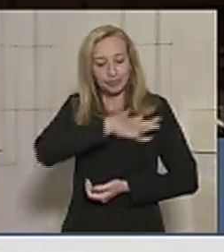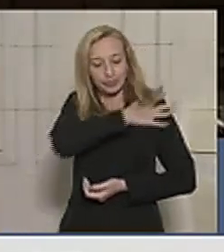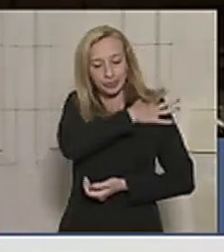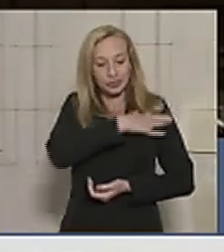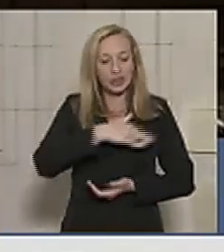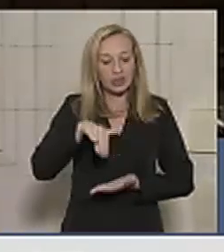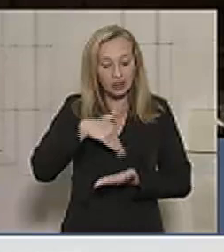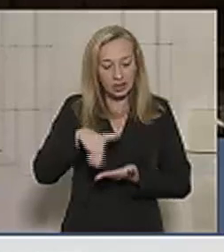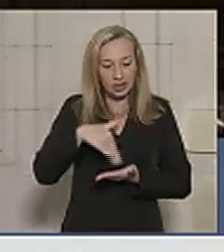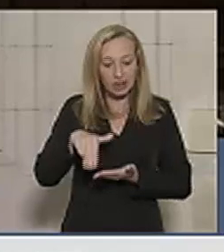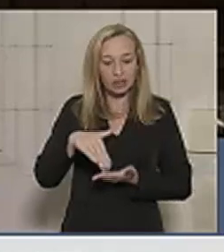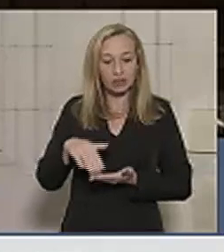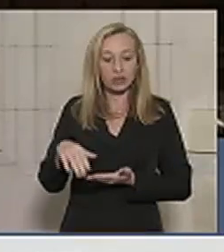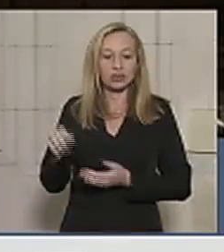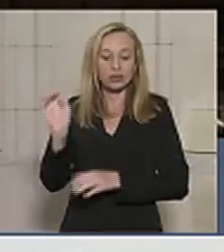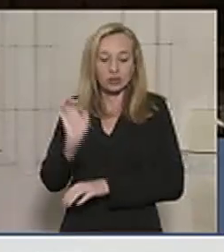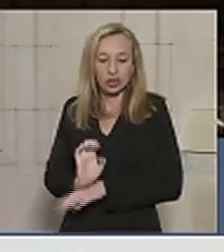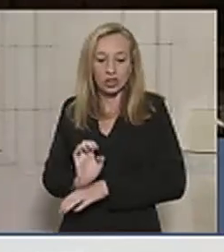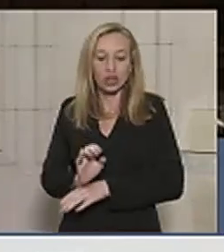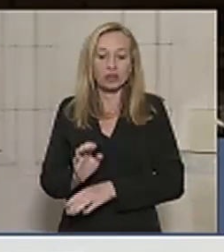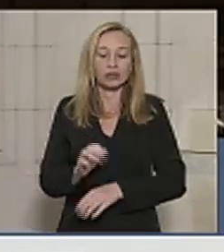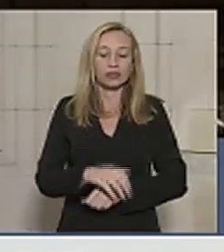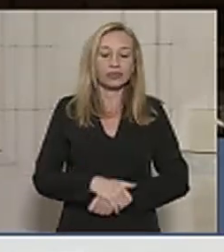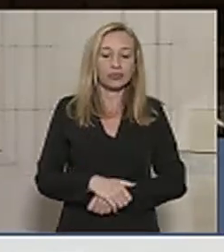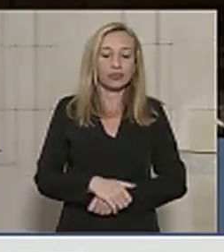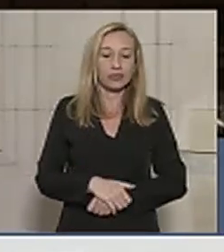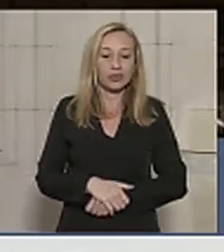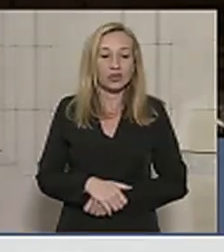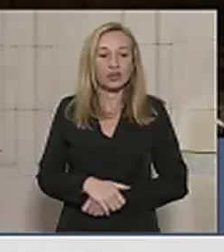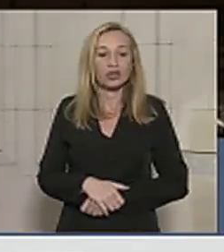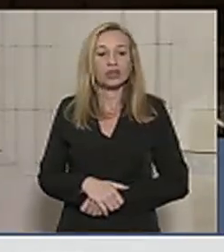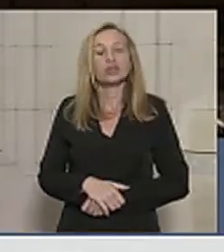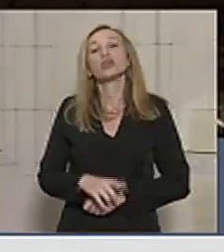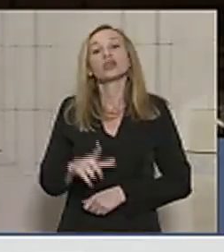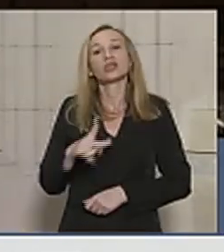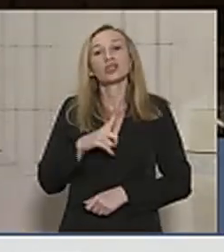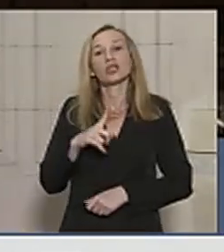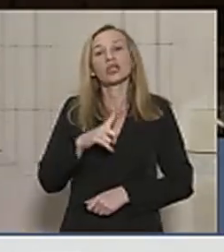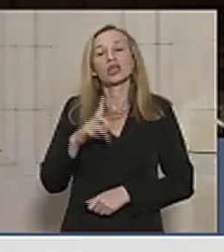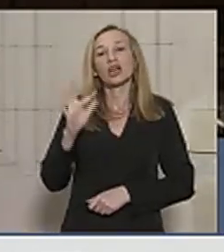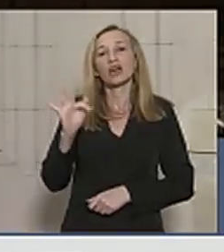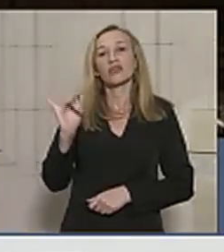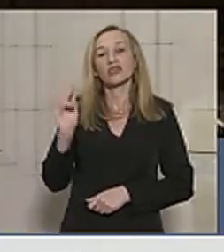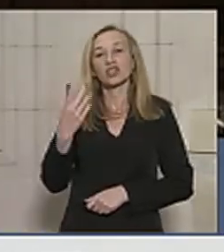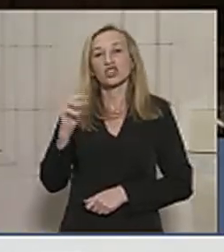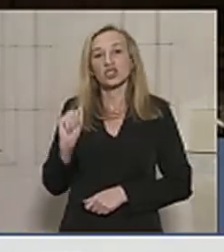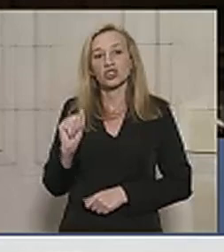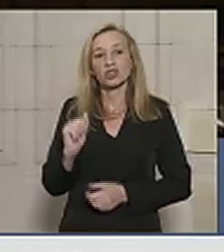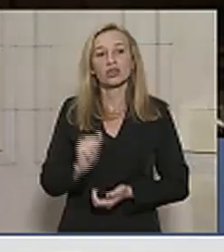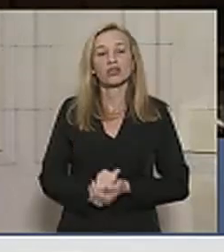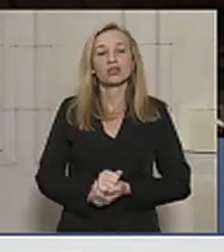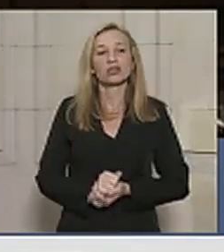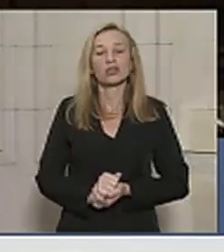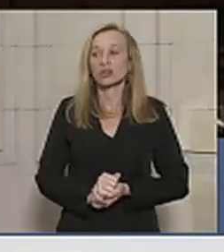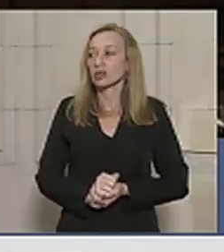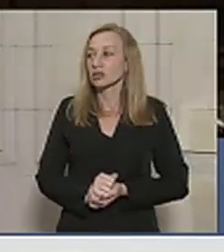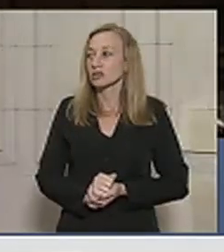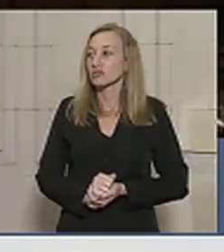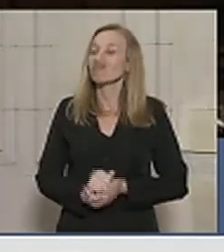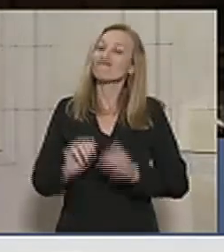ao secretário de Estado da Polícia Militar, para que conste nas fichas funcionais o devido menção e o devido